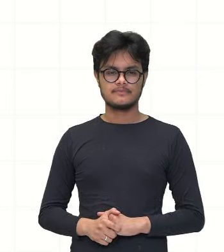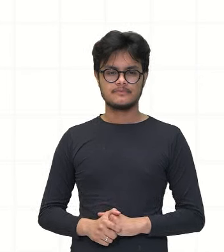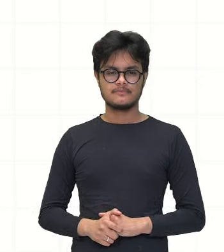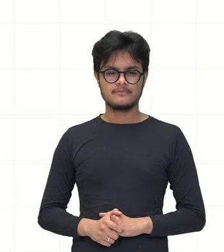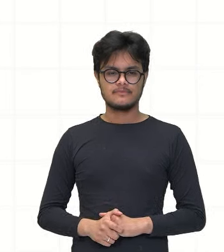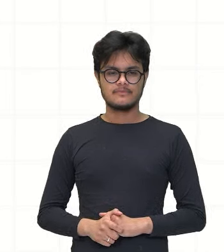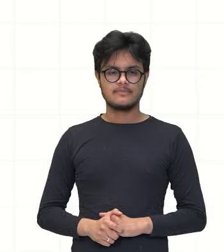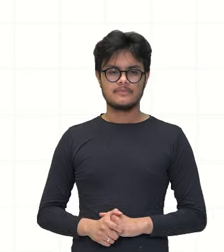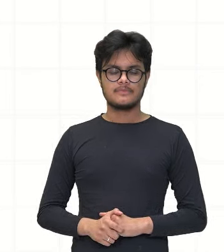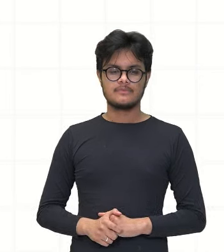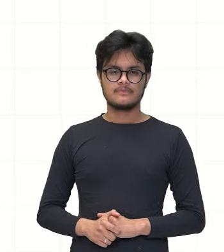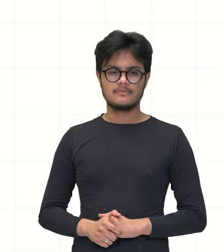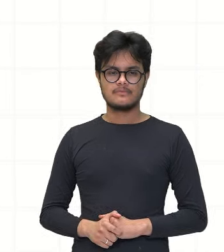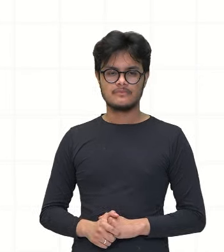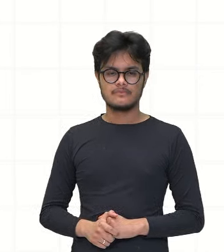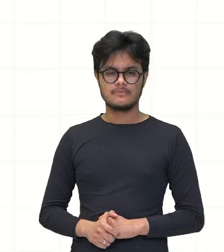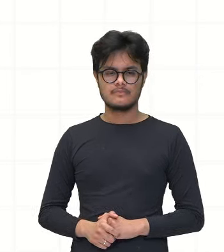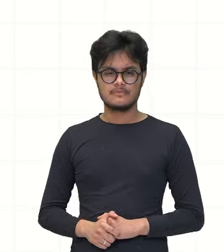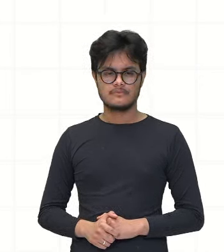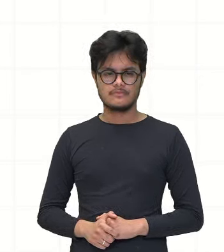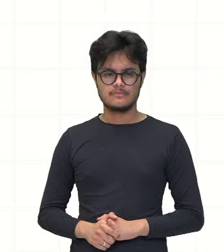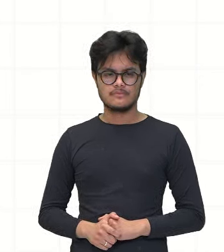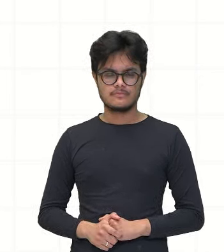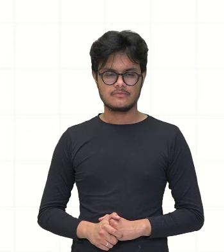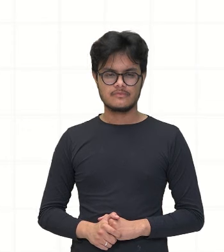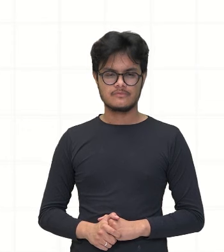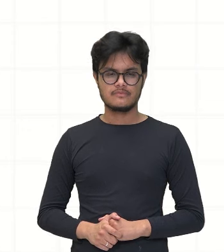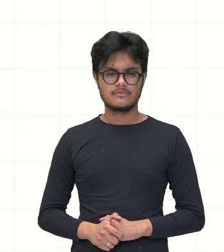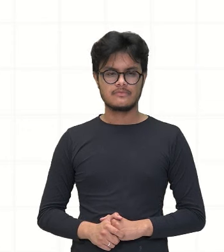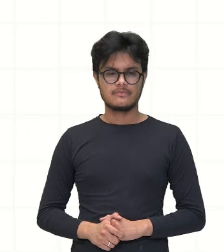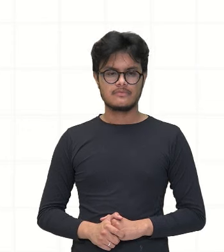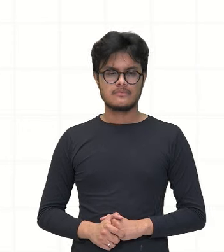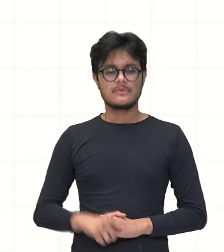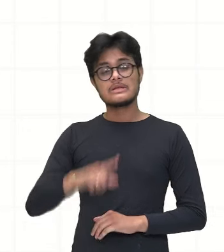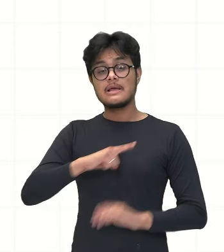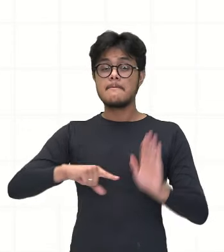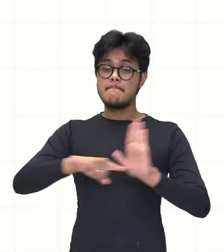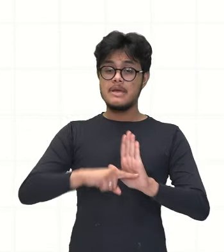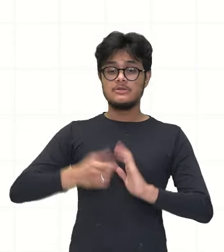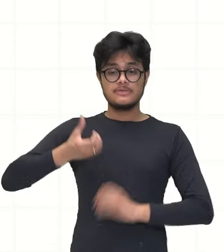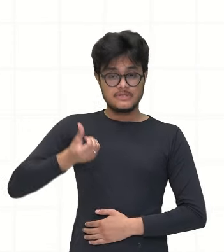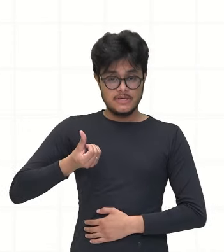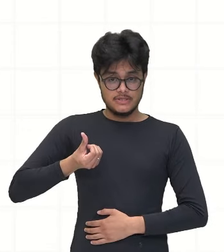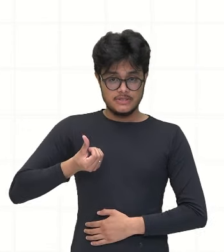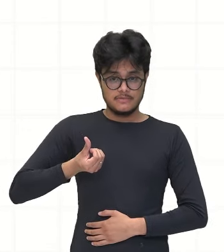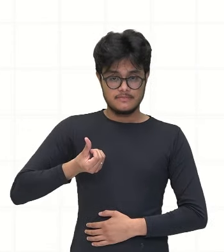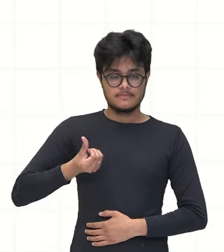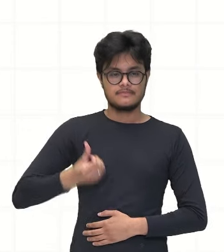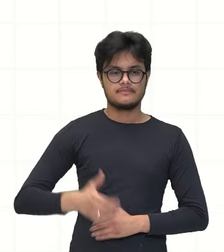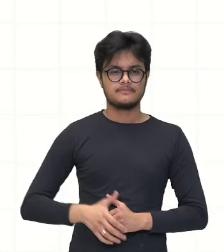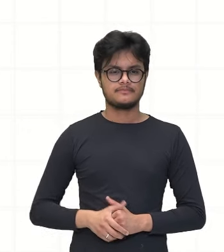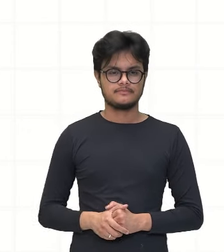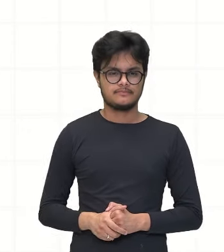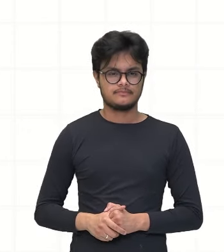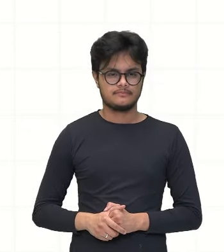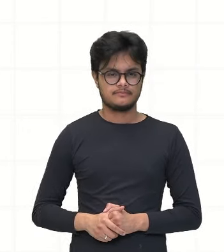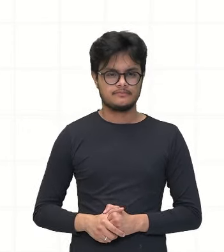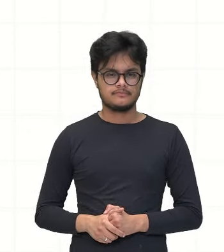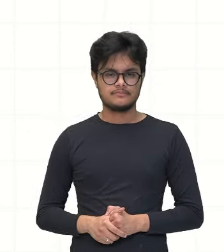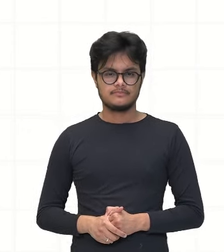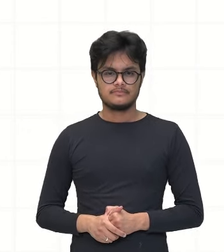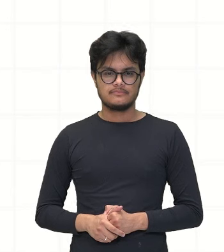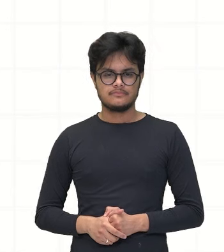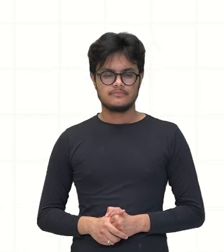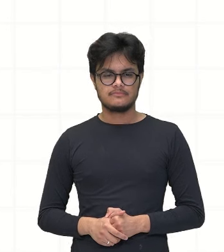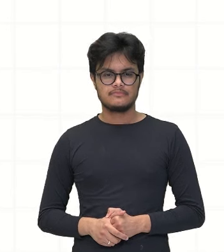Então, essa subtração vai dar um resultado de menos 6, né? Eu tenho aqui, ó. Menos 3 com menos